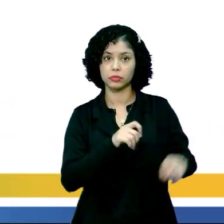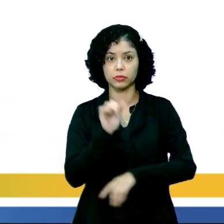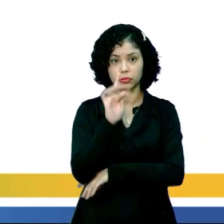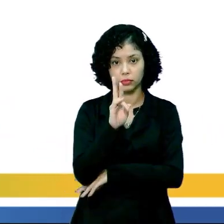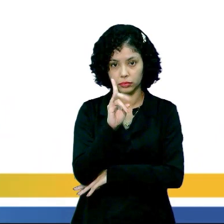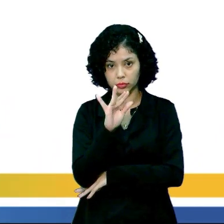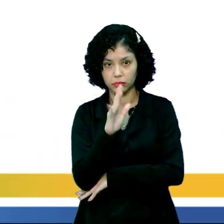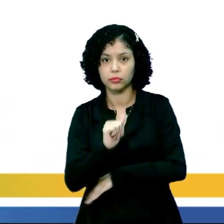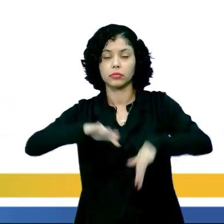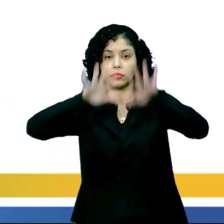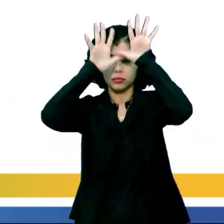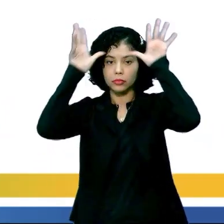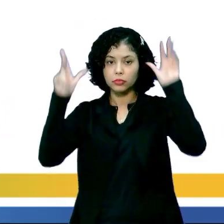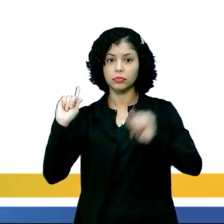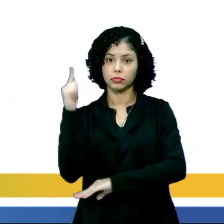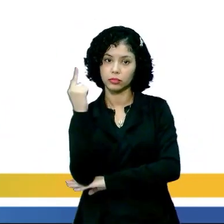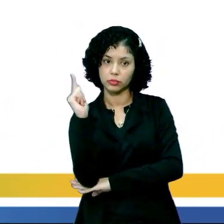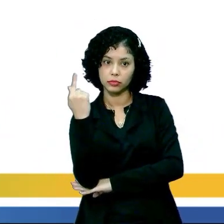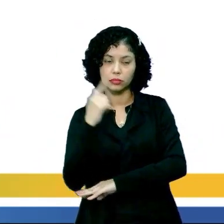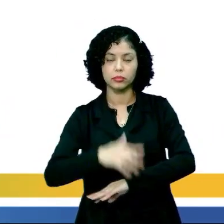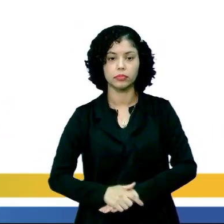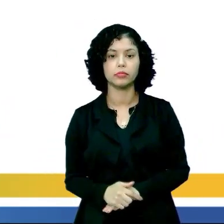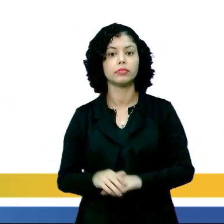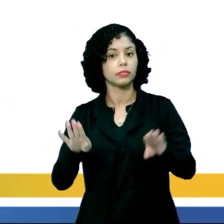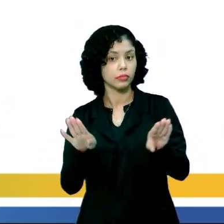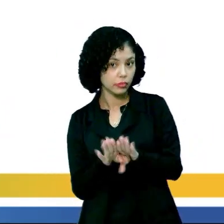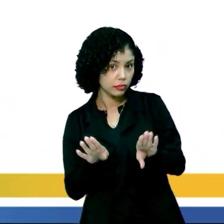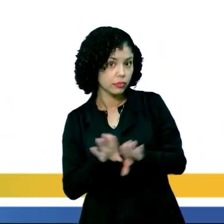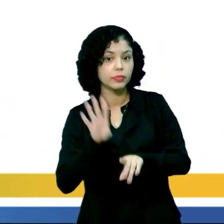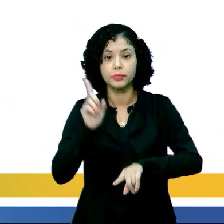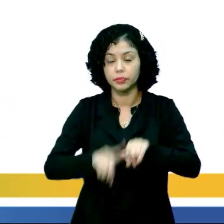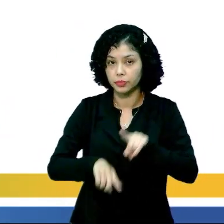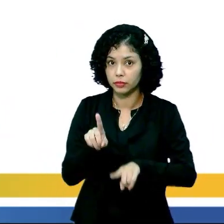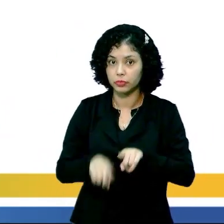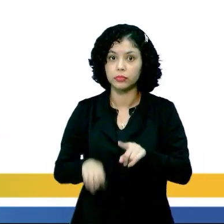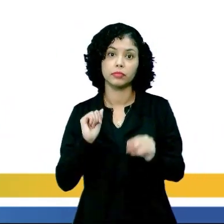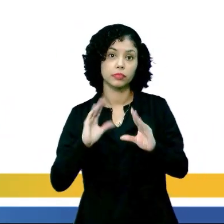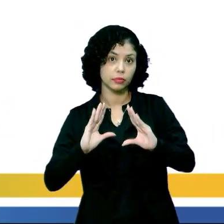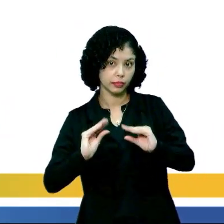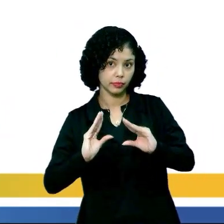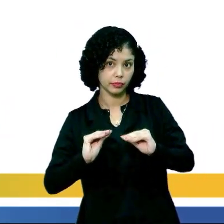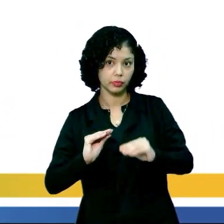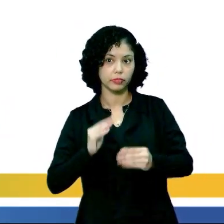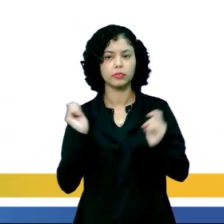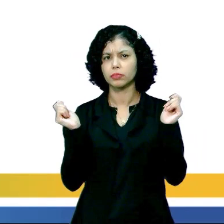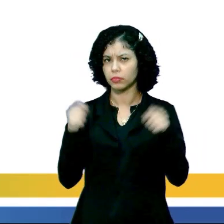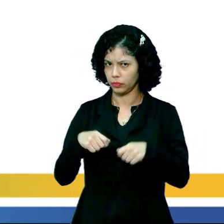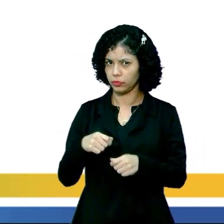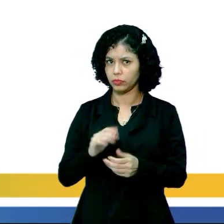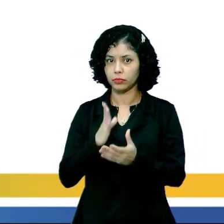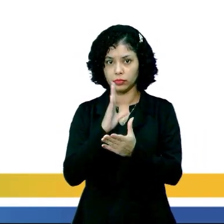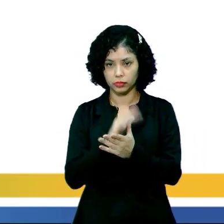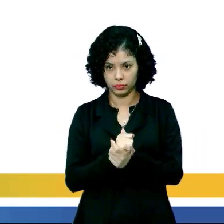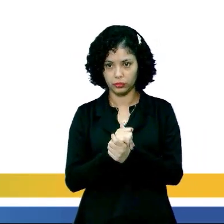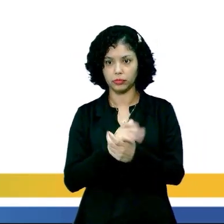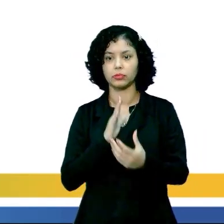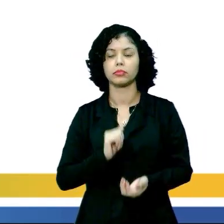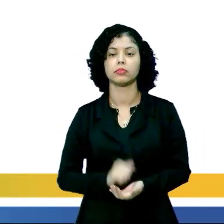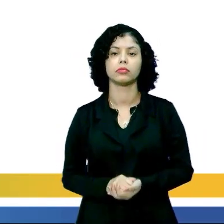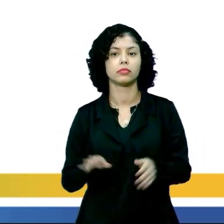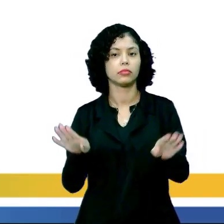inclusive acriano, geoglifos do Acre, que também é material, porque ele é palpável, né? Ele é possível de ser tocado.